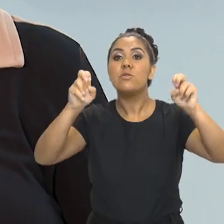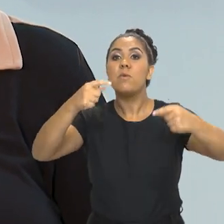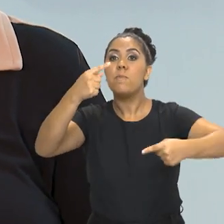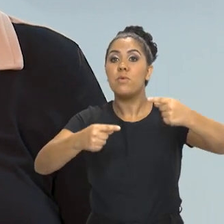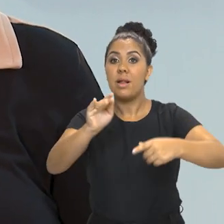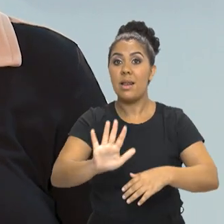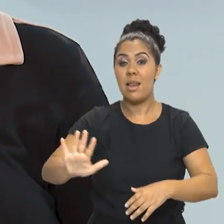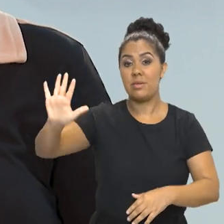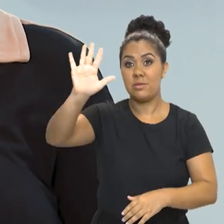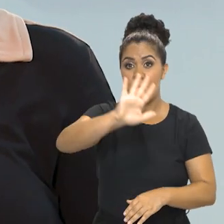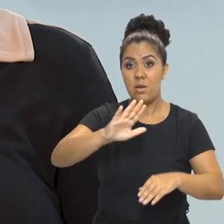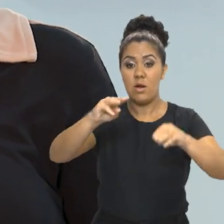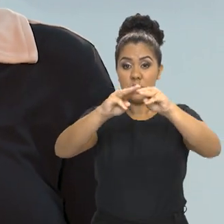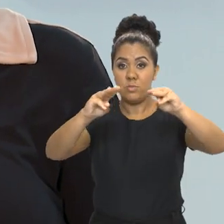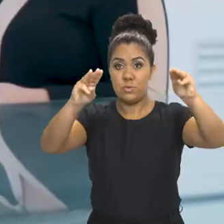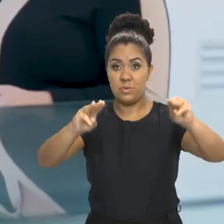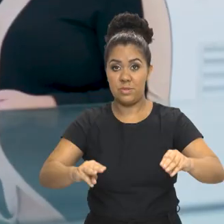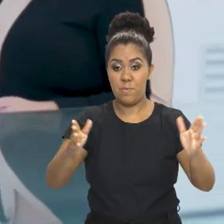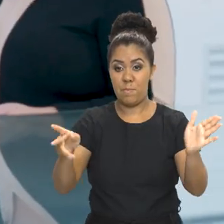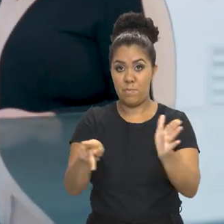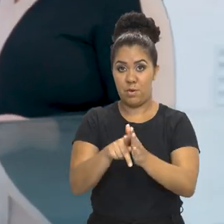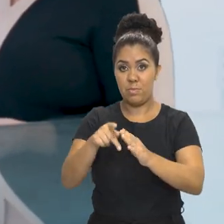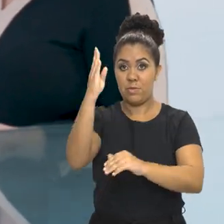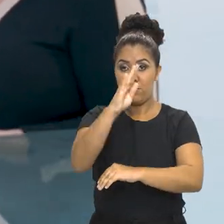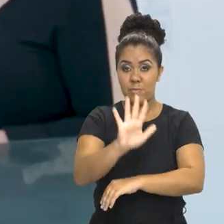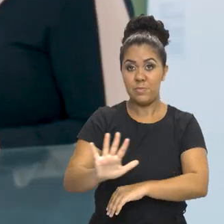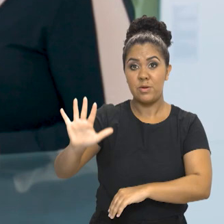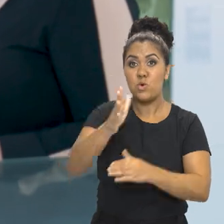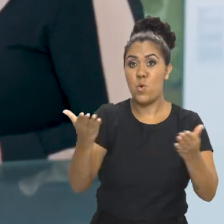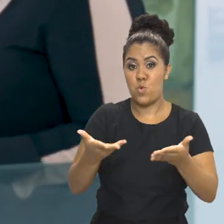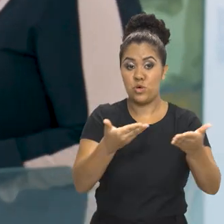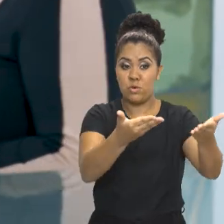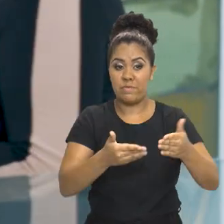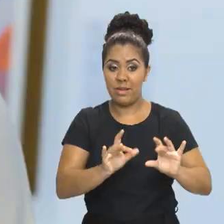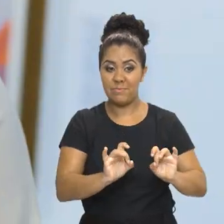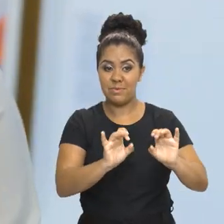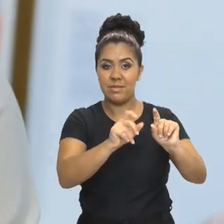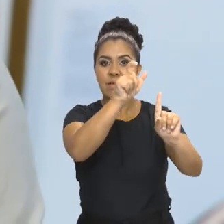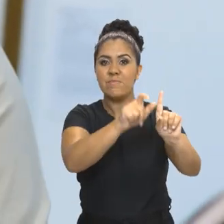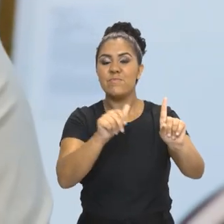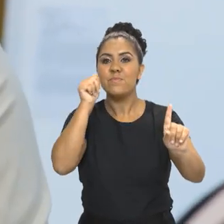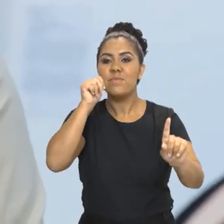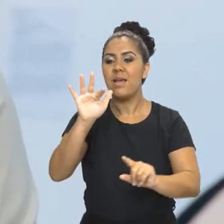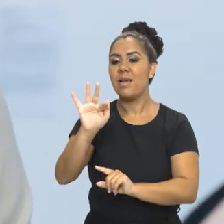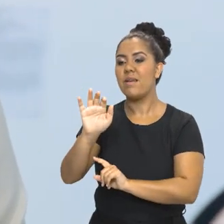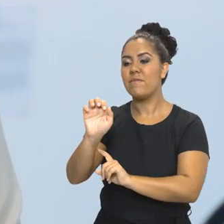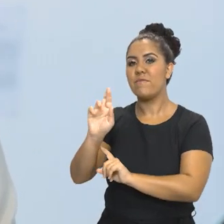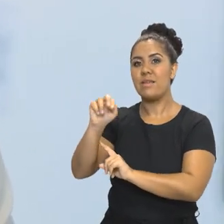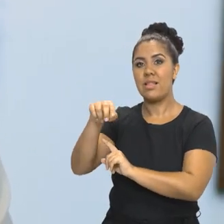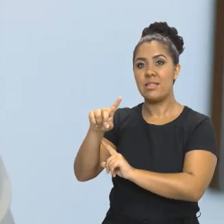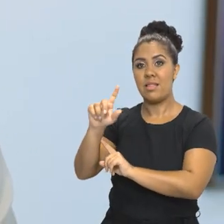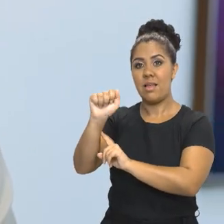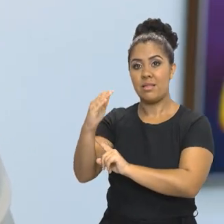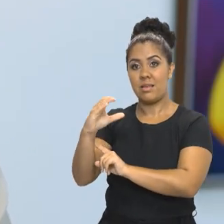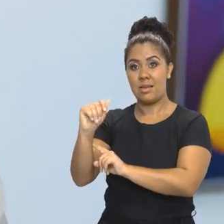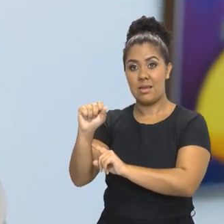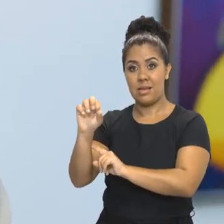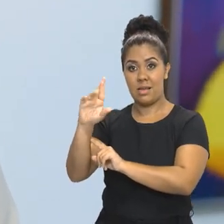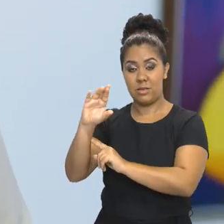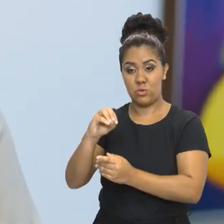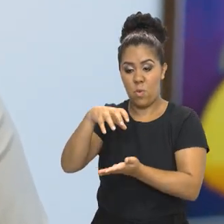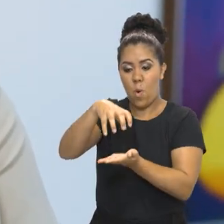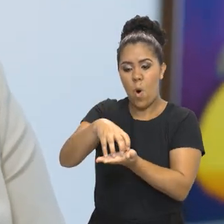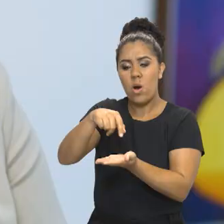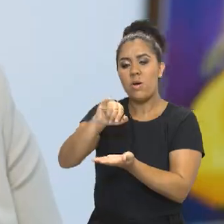política nacional dos museus de todo o país. E a nossa convidada é a presidenta do IBRAM, Fernanda Castro.